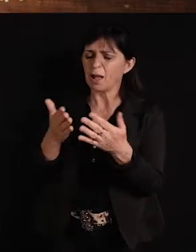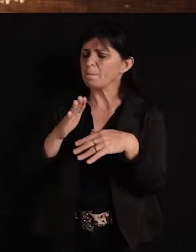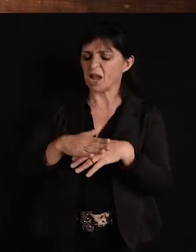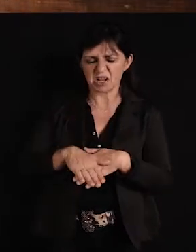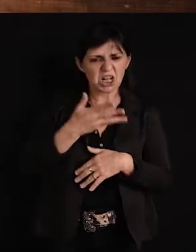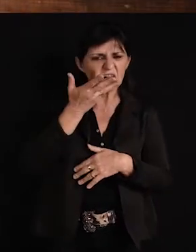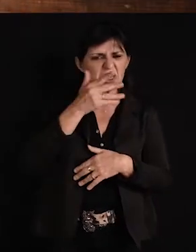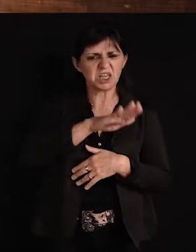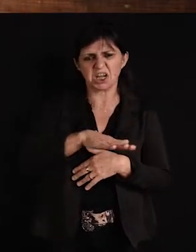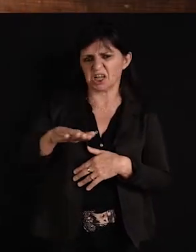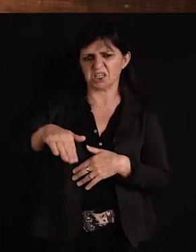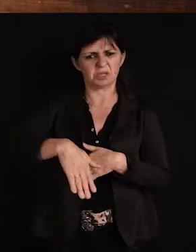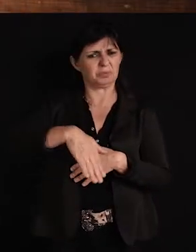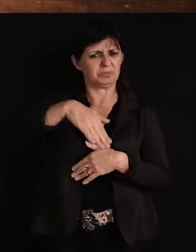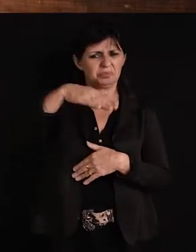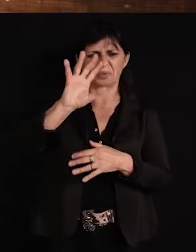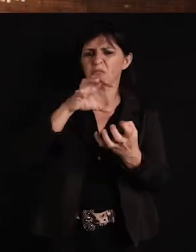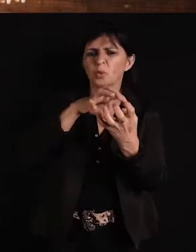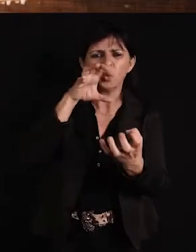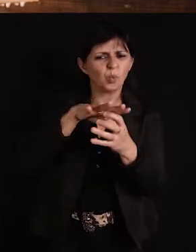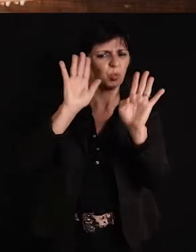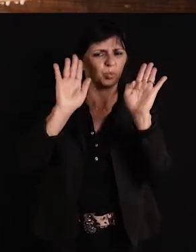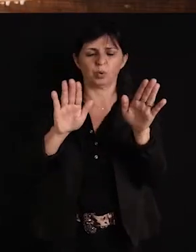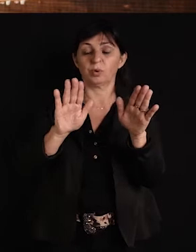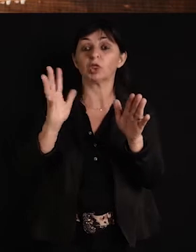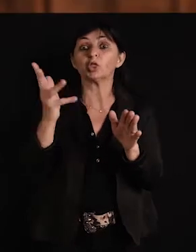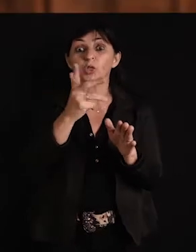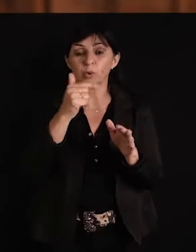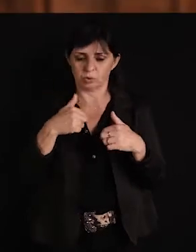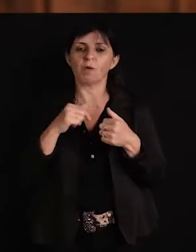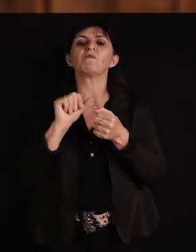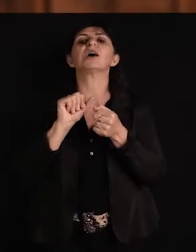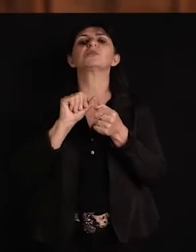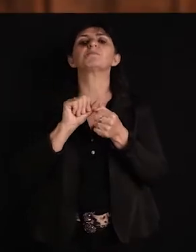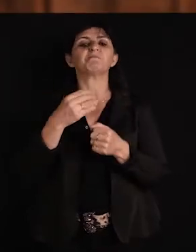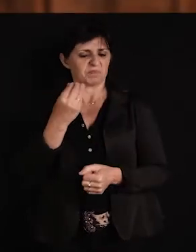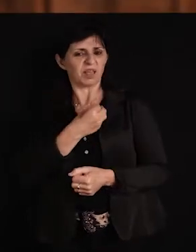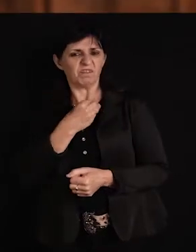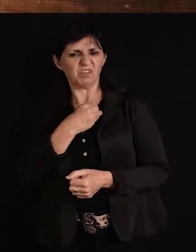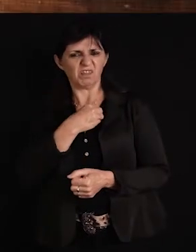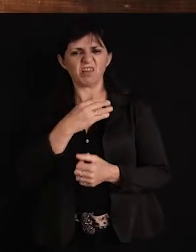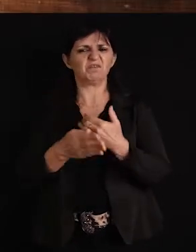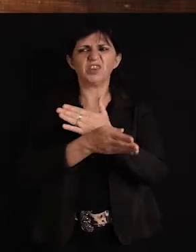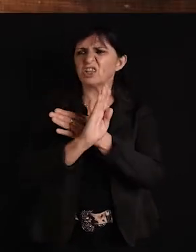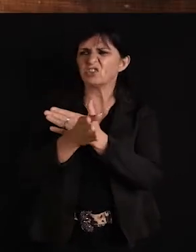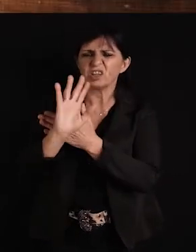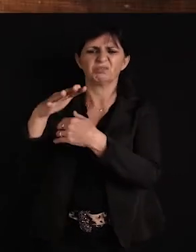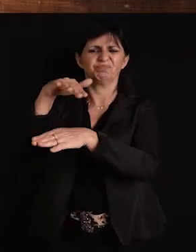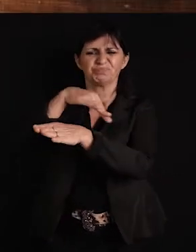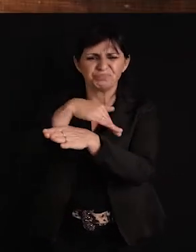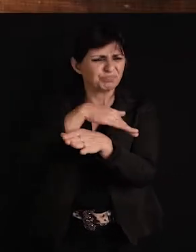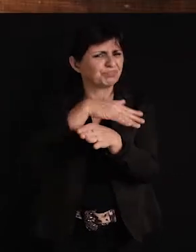grande, o tratamento tem que ser igual. Pelo menos na minha parte eu faço isso. Viver da estrada é maravilhoso, porque além de a gente